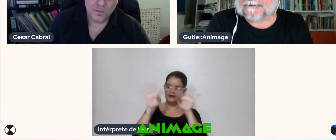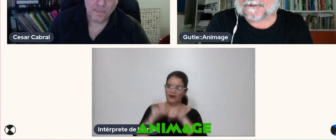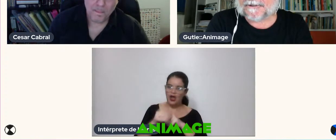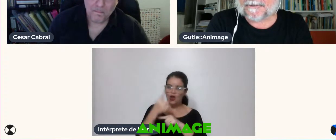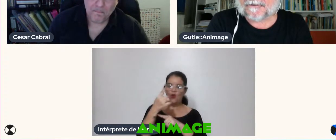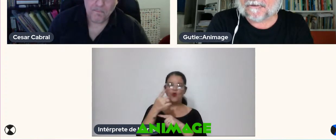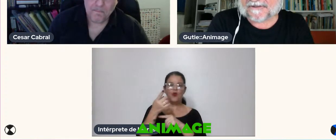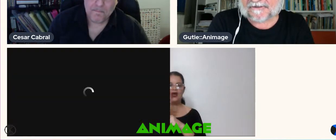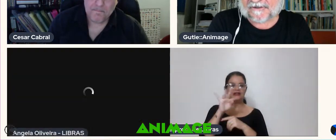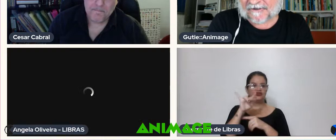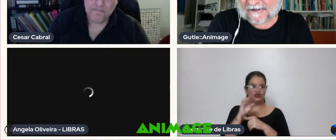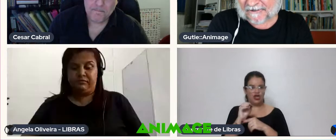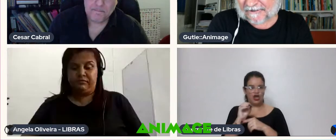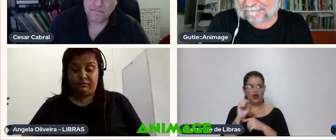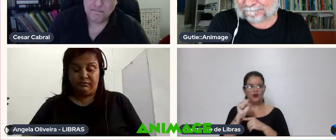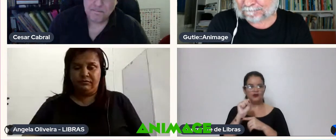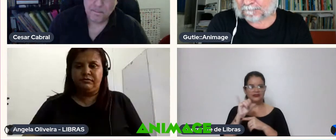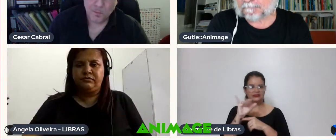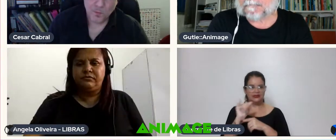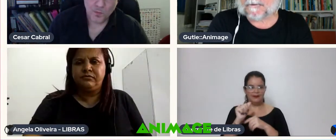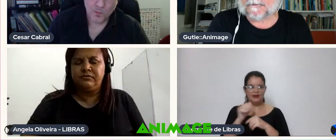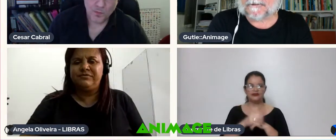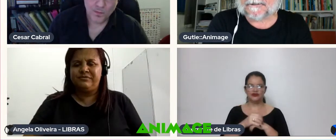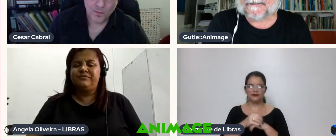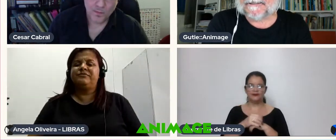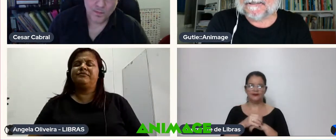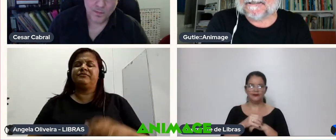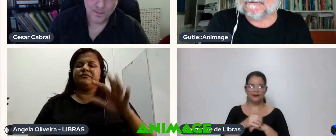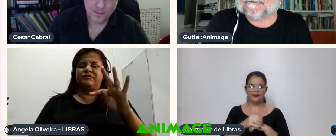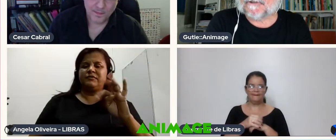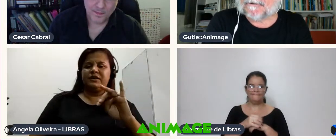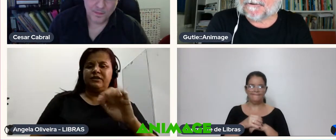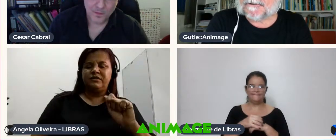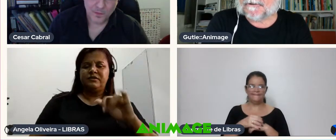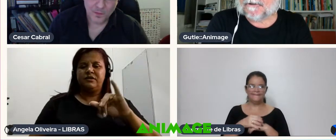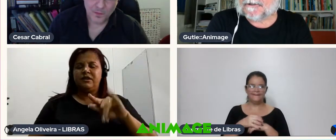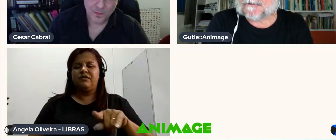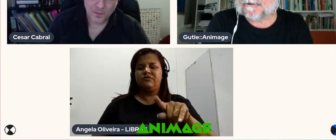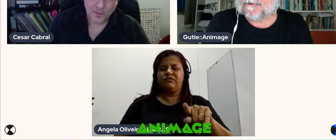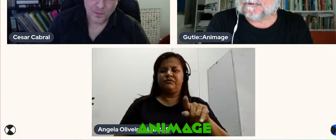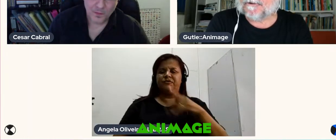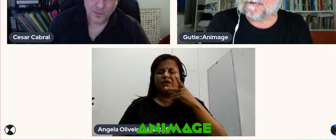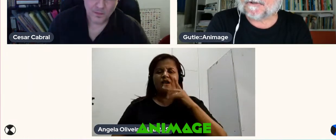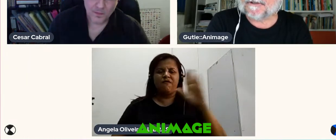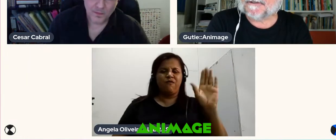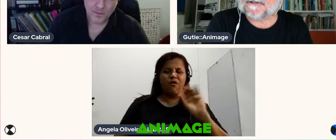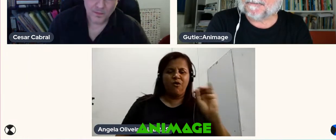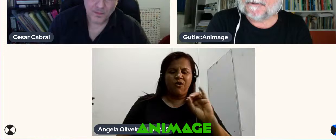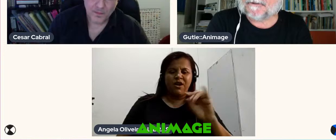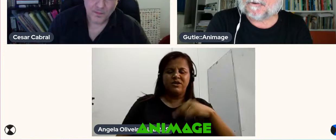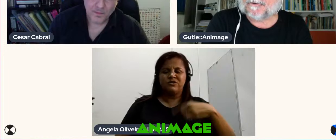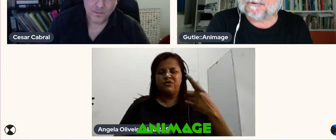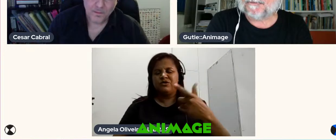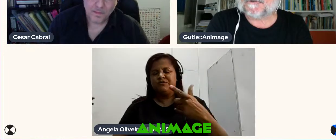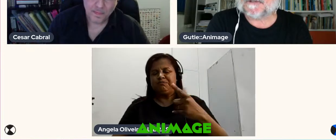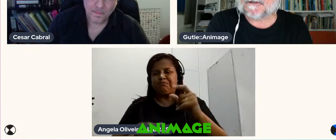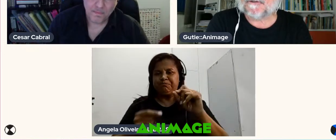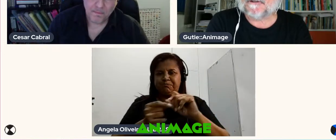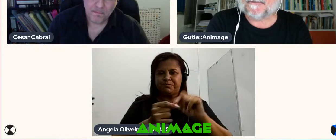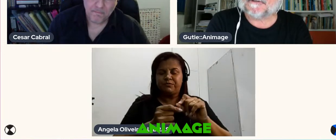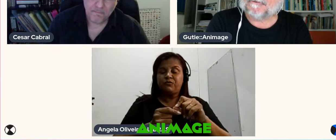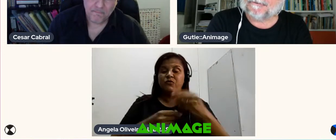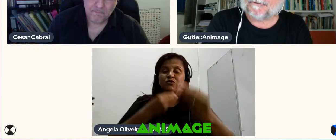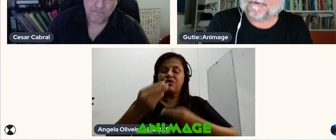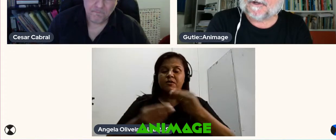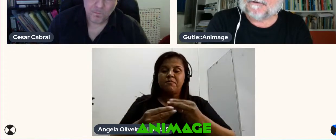Thiago Simas Eu vou fazer do Thiago E da Clara O Thiago dizia Olá, sou editor E gostaria de saber Sobre o processo